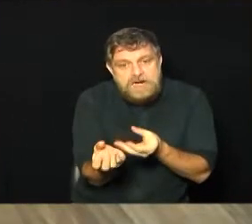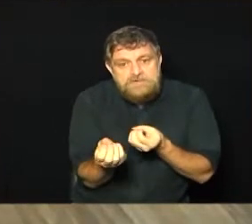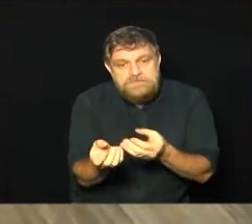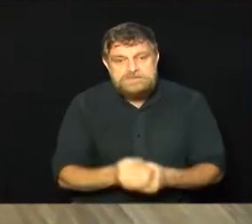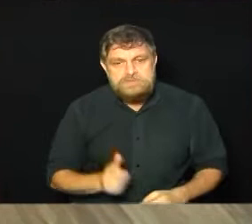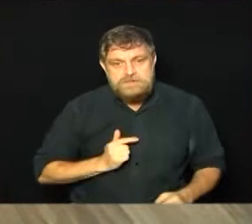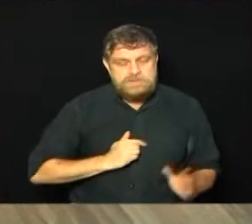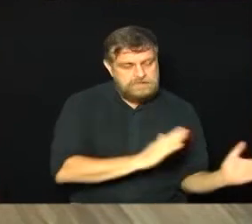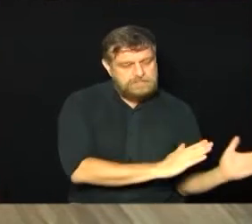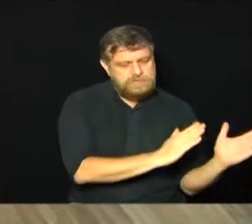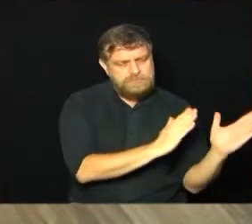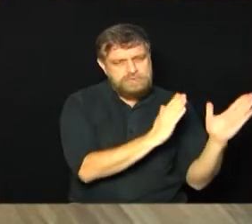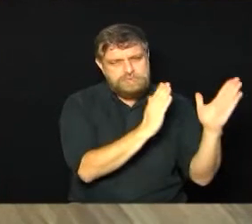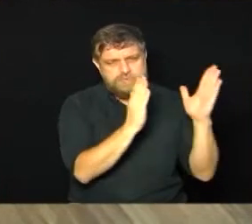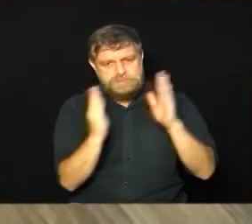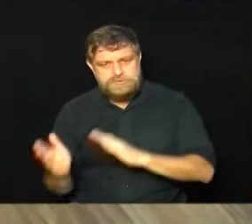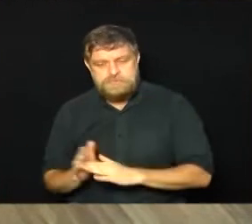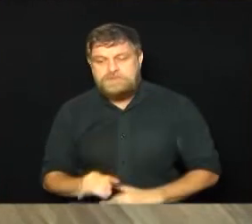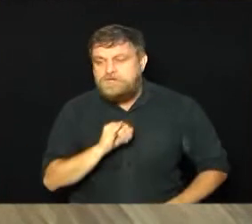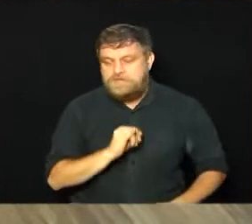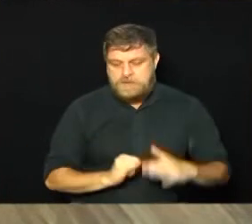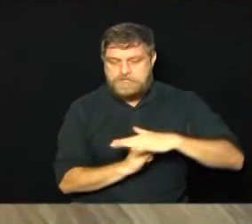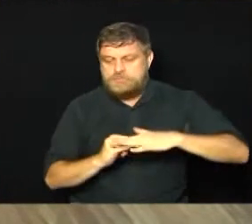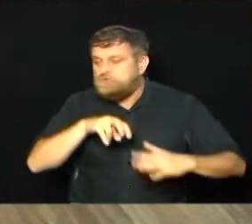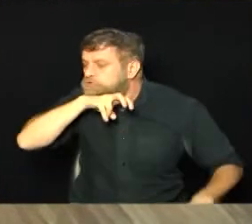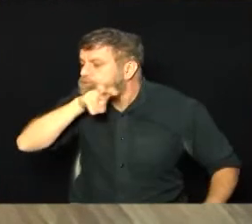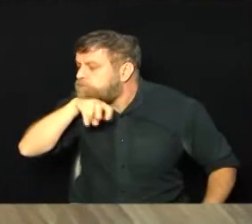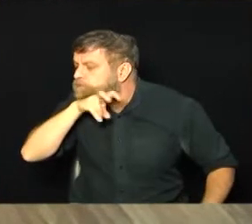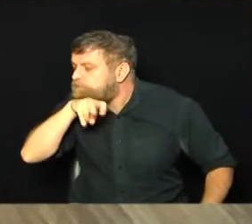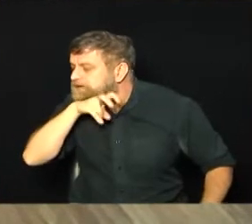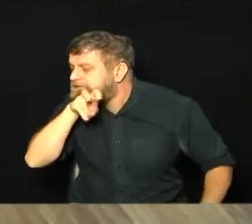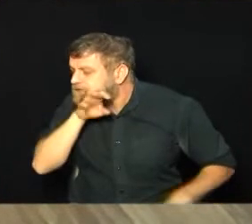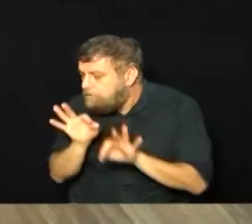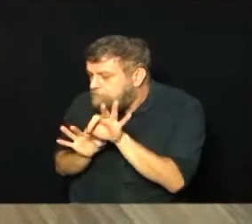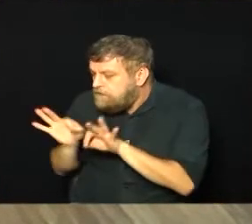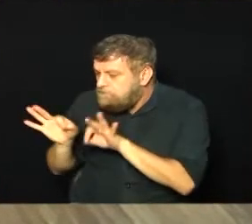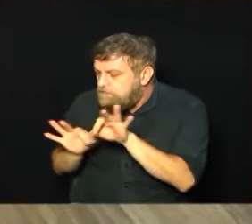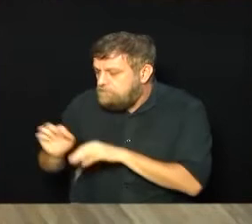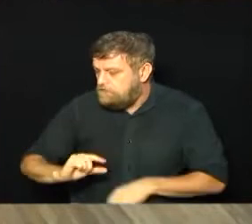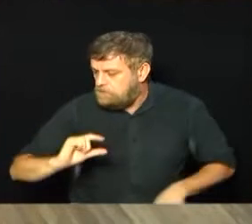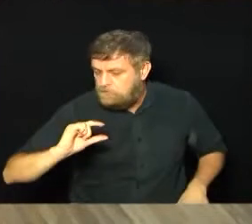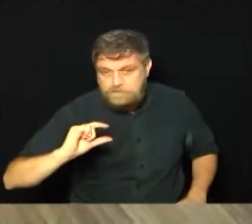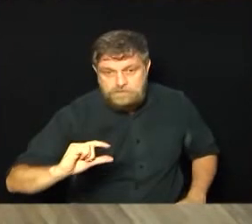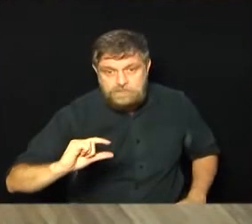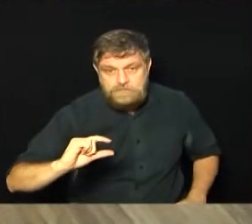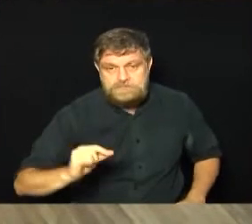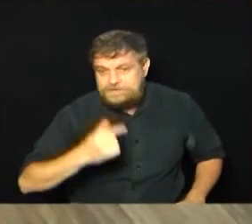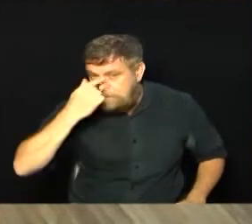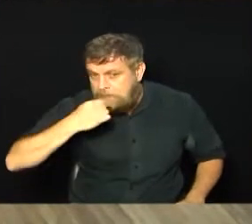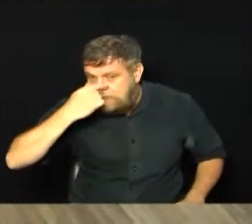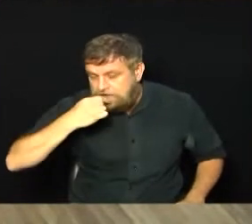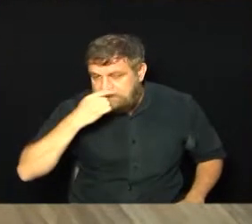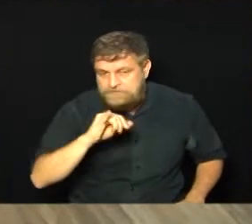ao longo desta semana. O Butantan está formulando vacina contra o vírus da gripe